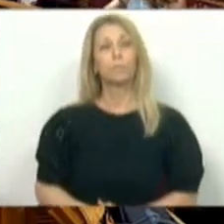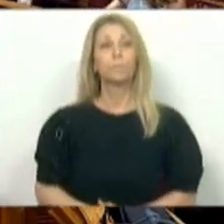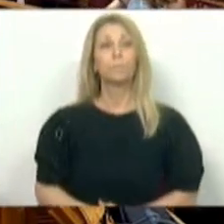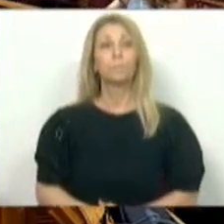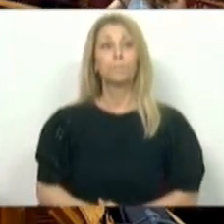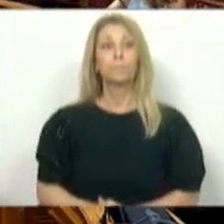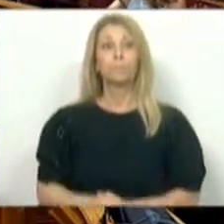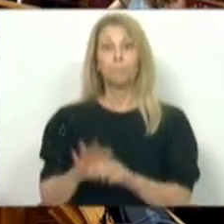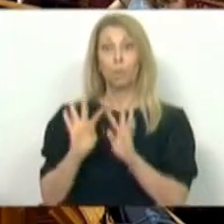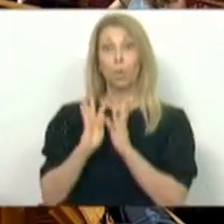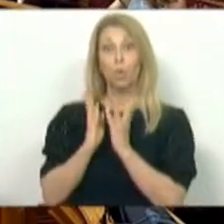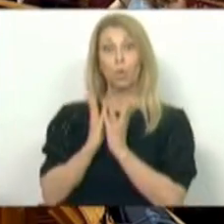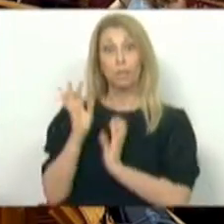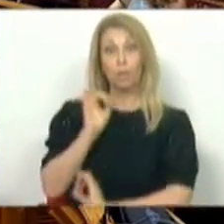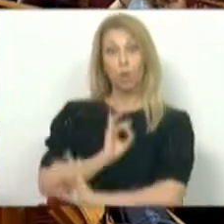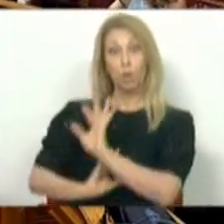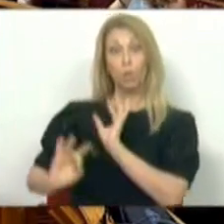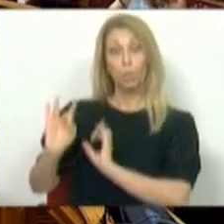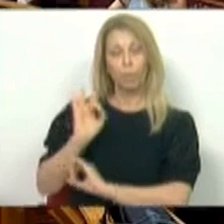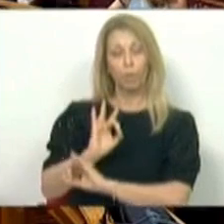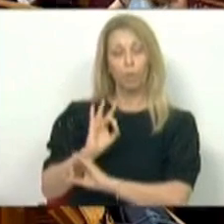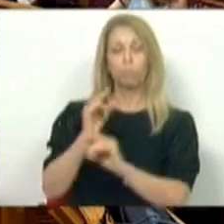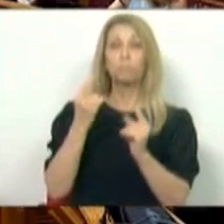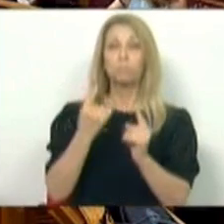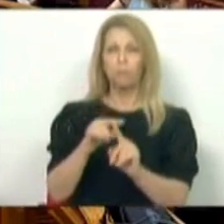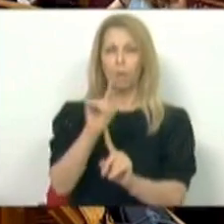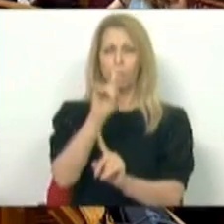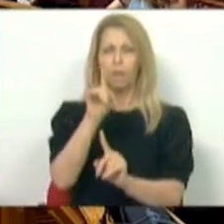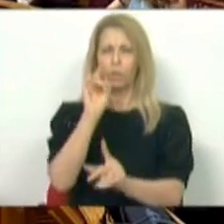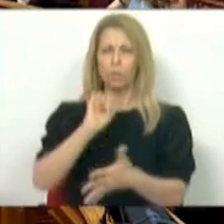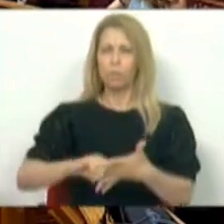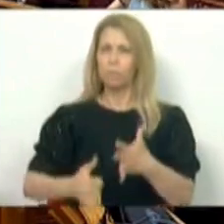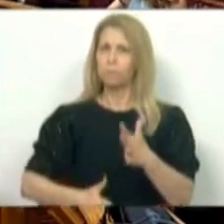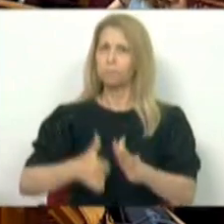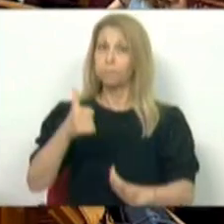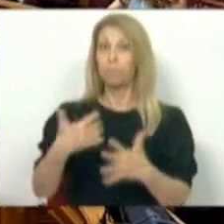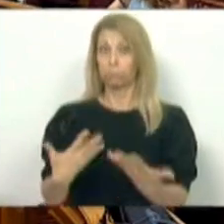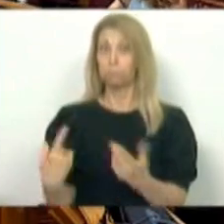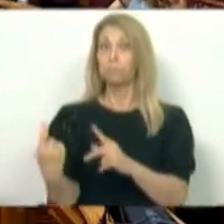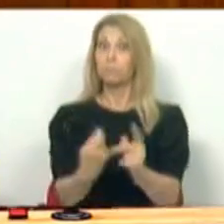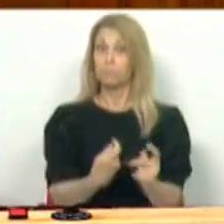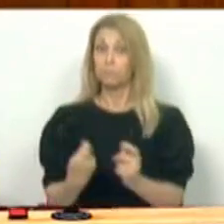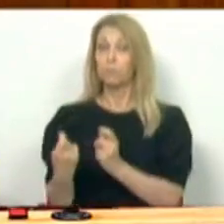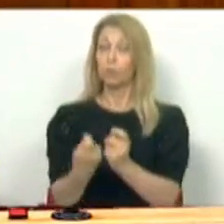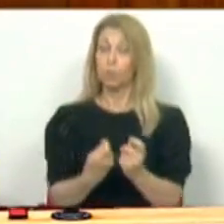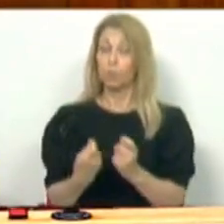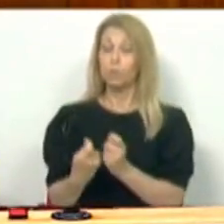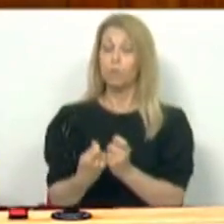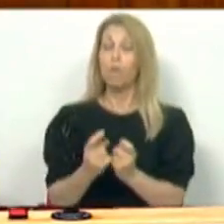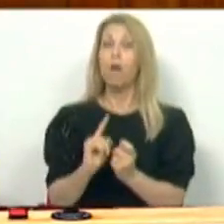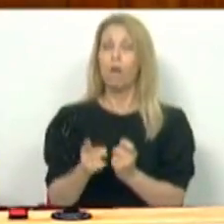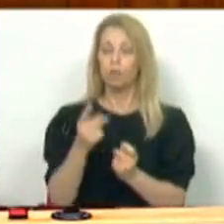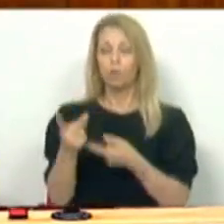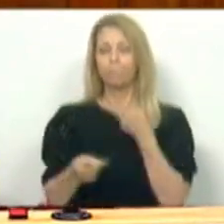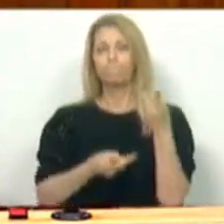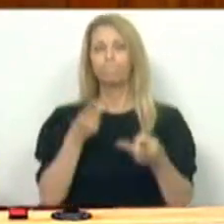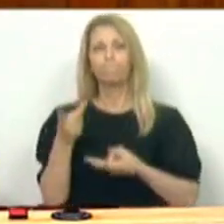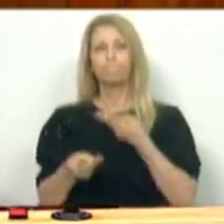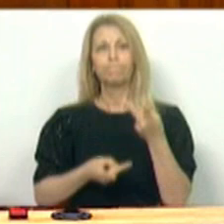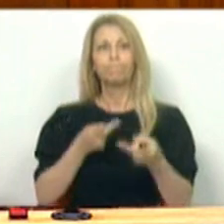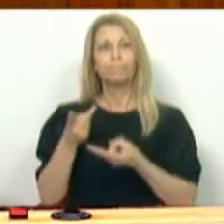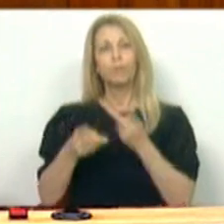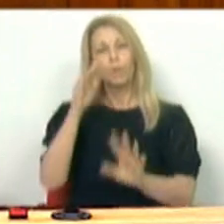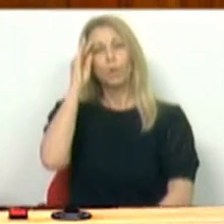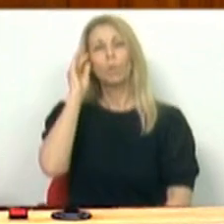O Conselho Europeu tem uma questão essencial em cima da mesa, que é a apreciação da recomendação da